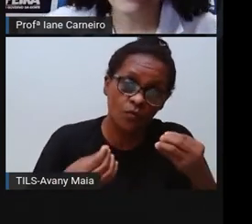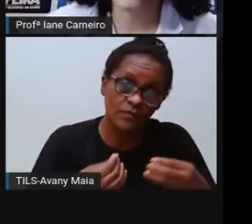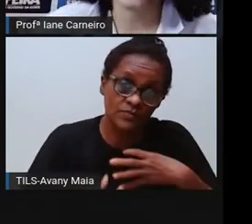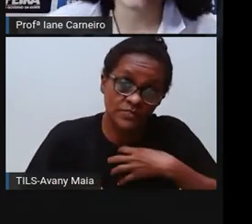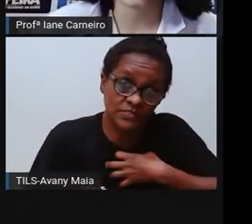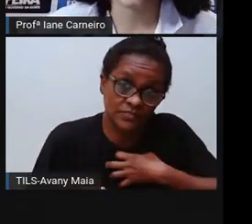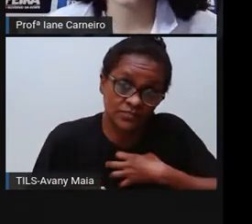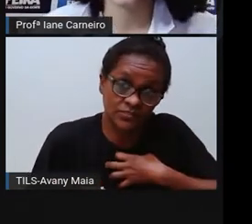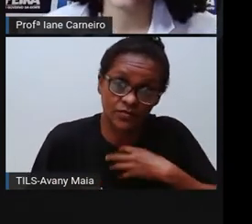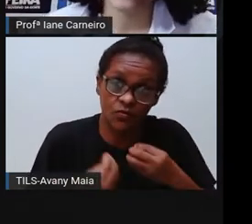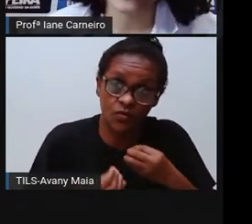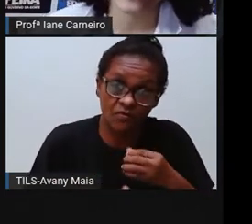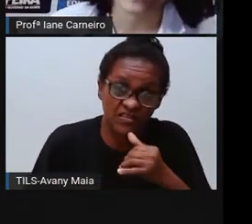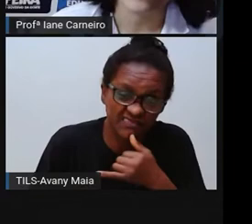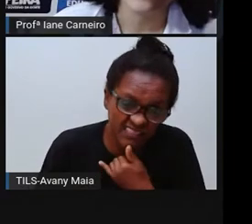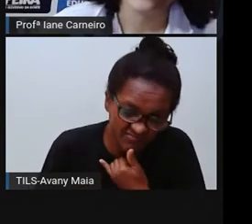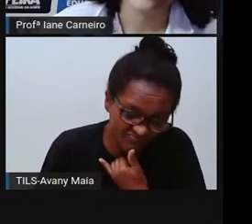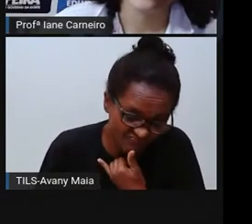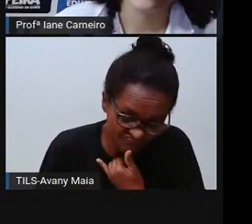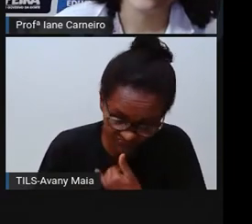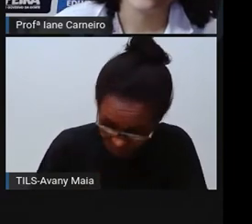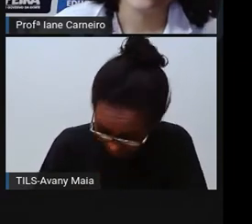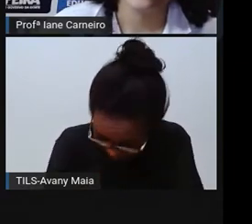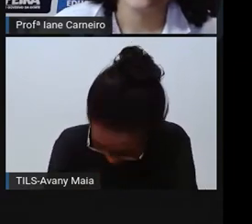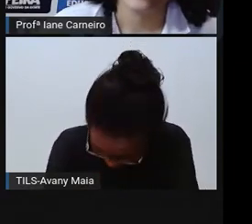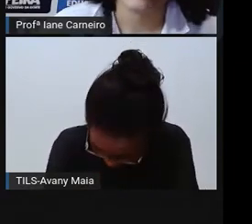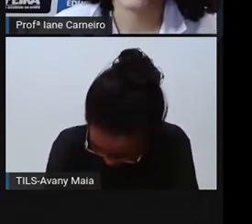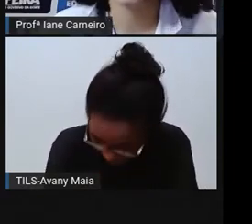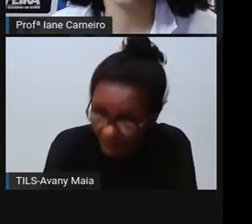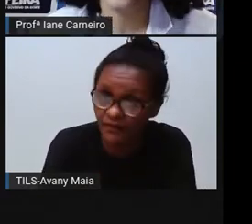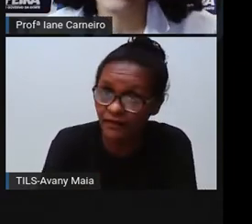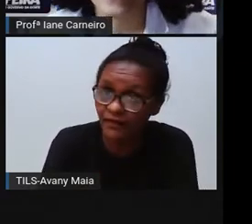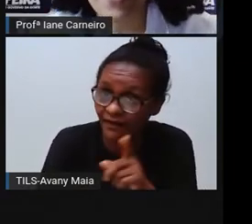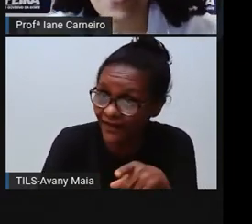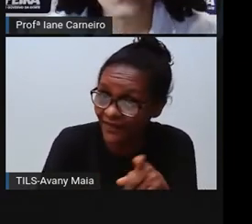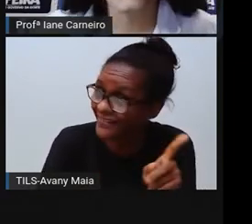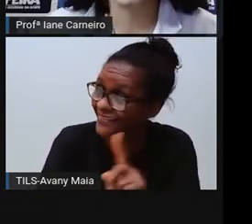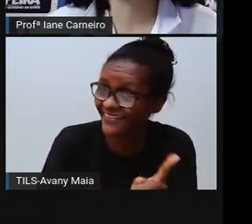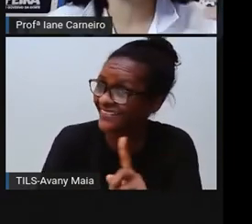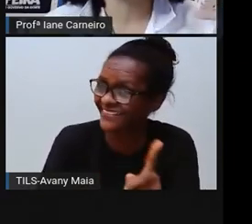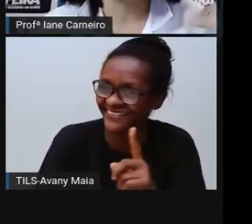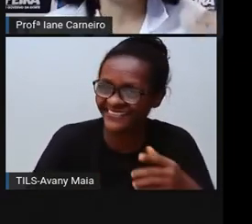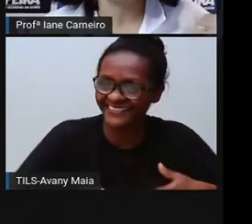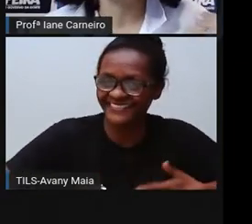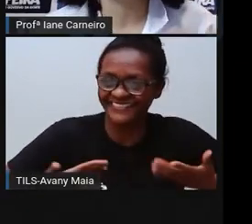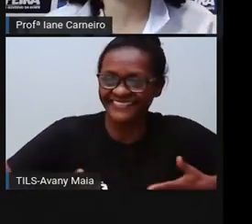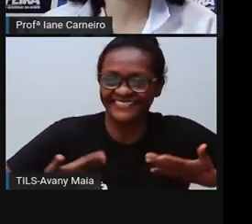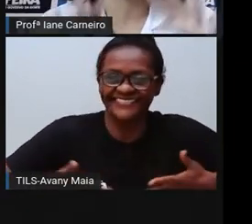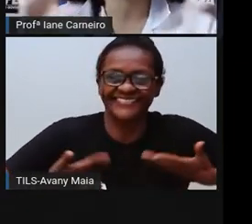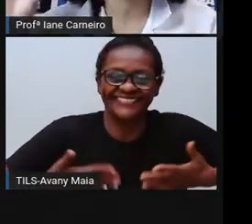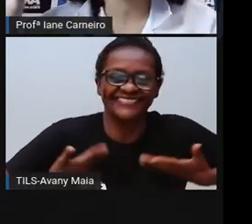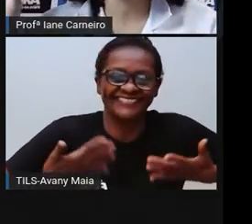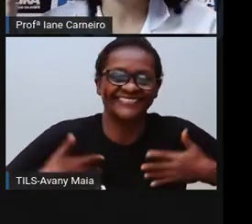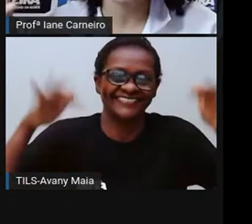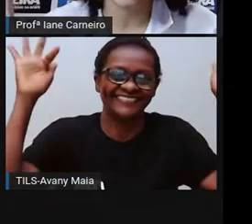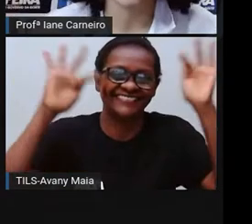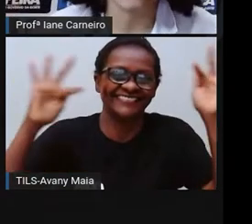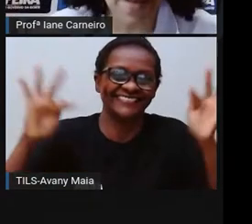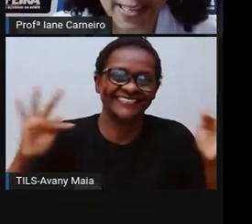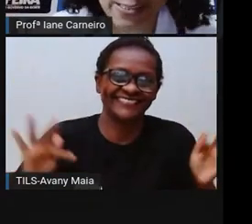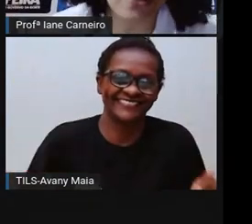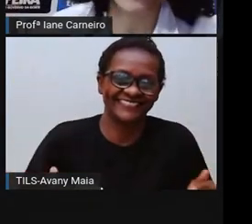Será que você fica triste quando brinca? Acho que não, né? Quando eu brinco, eu fico feliz